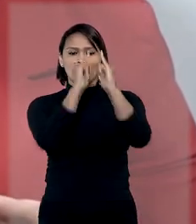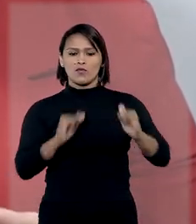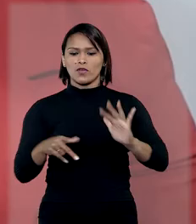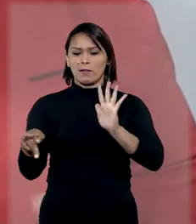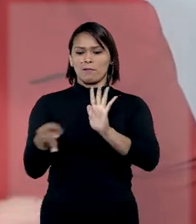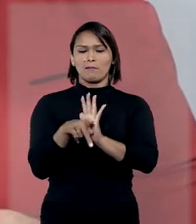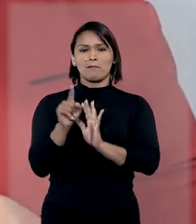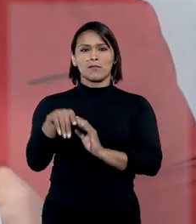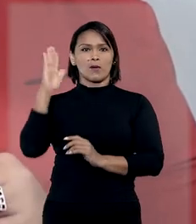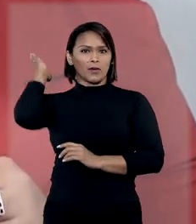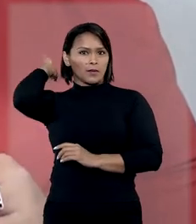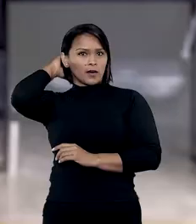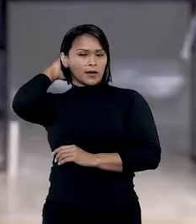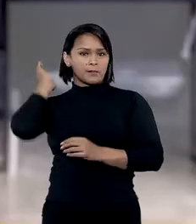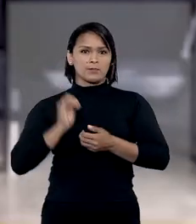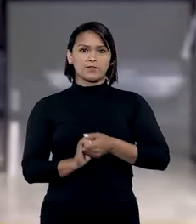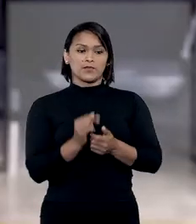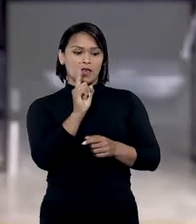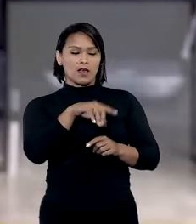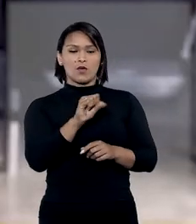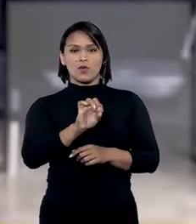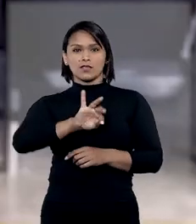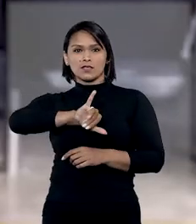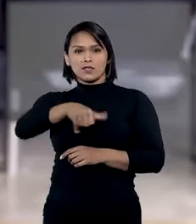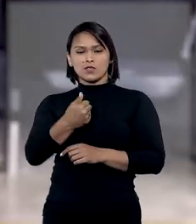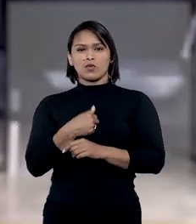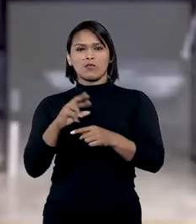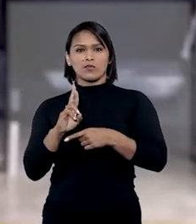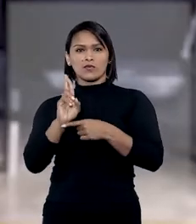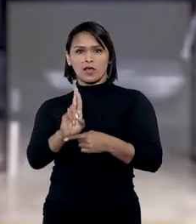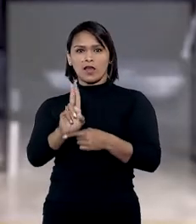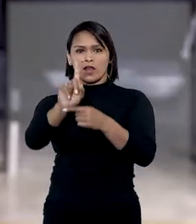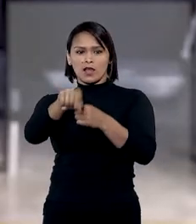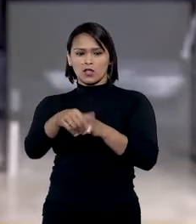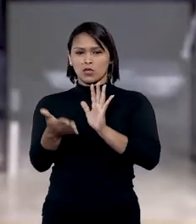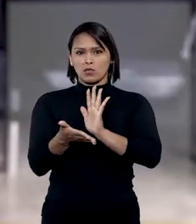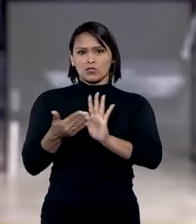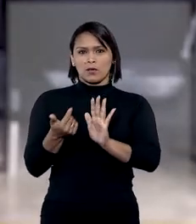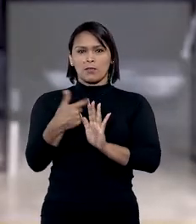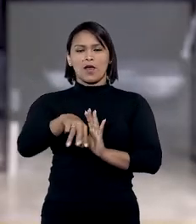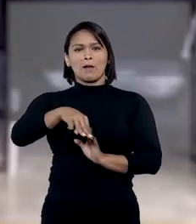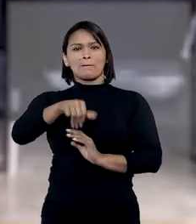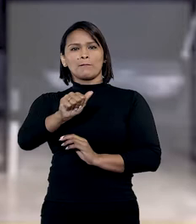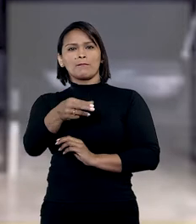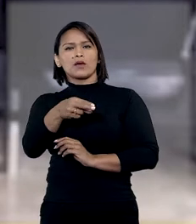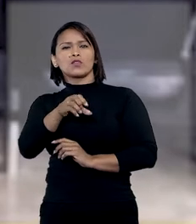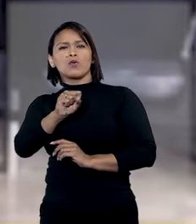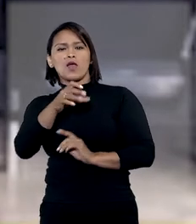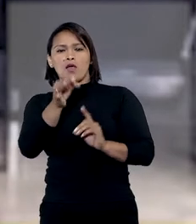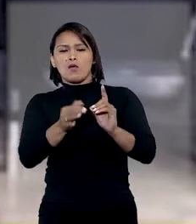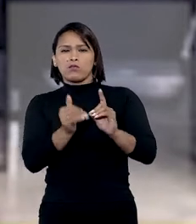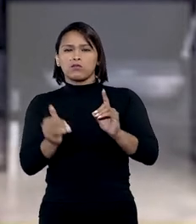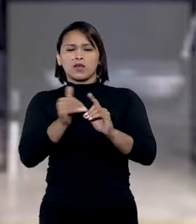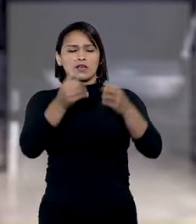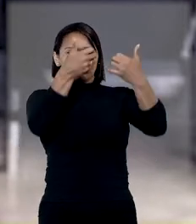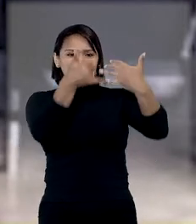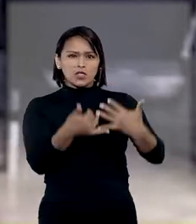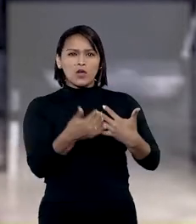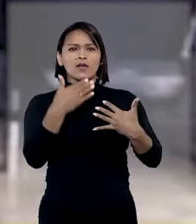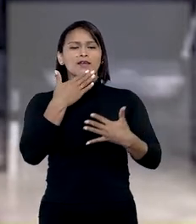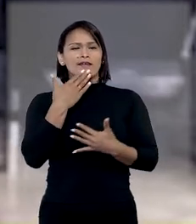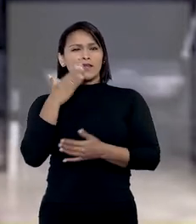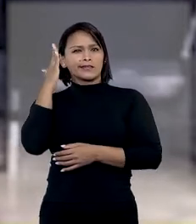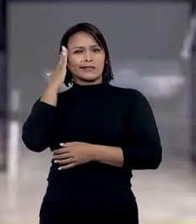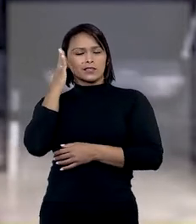hidrelétrica de Belo Monte. No STJ, o relator desembargador convocado Manuel Herarte apontou que, ainda que se